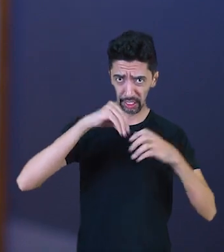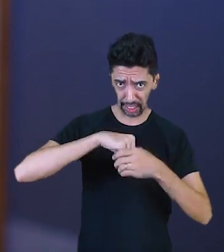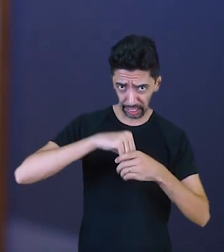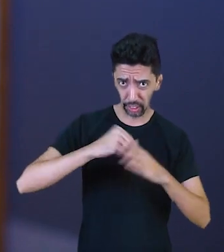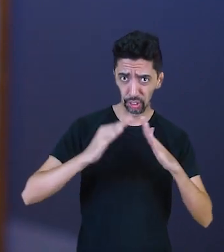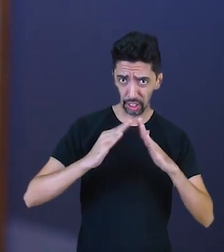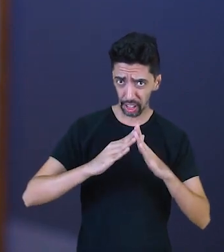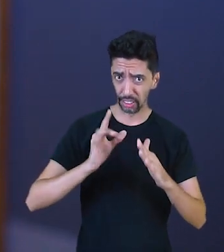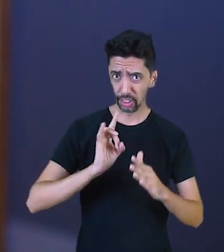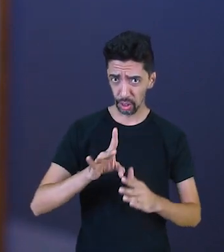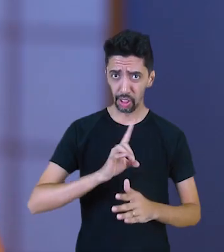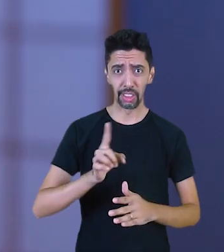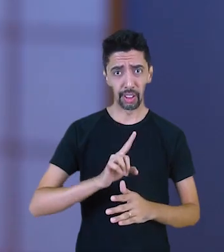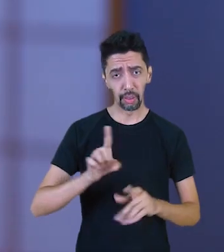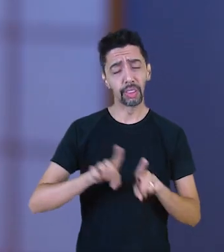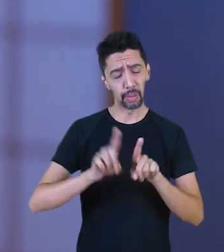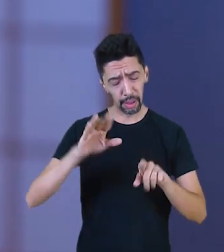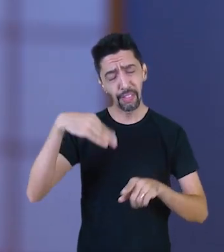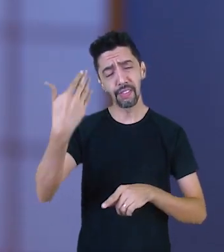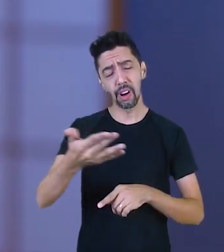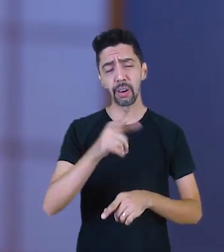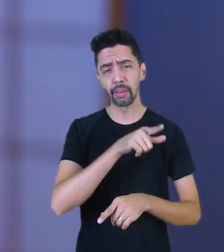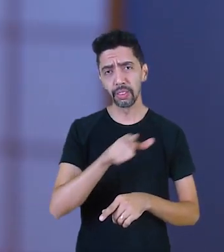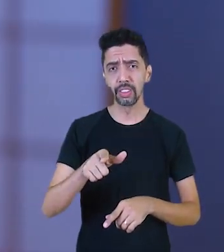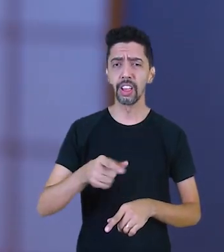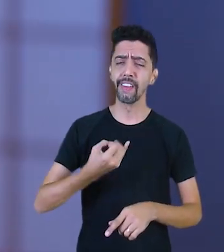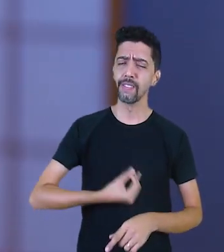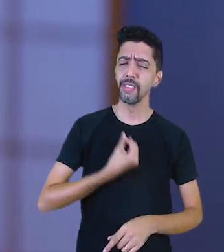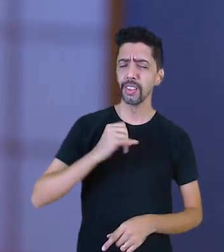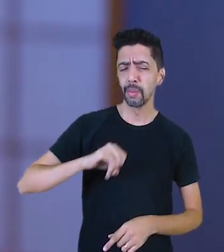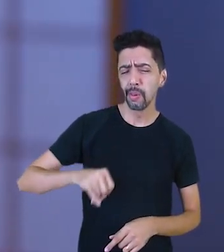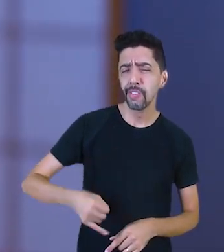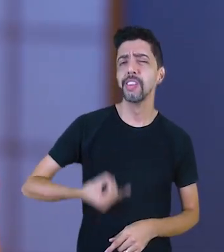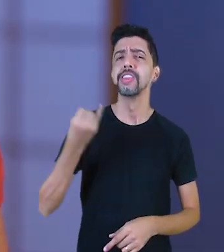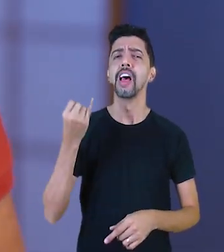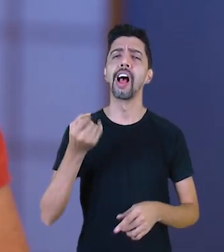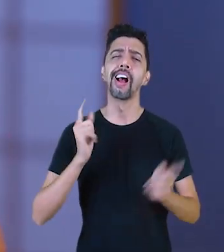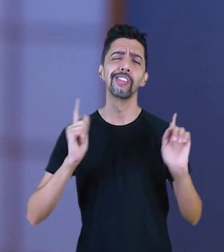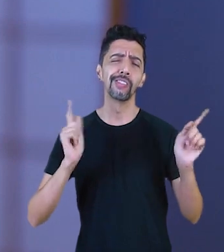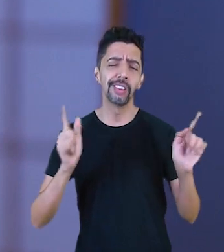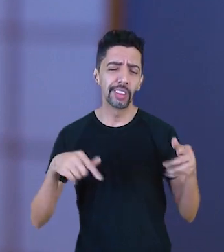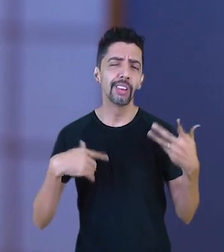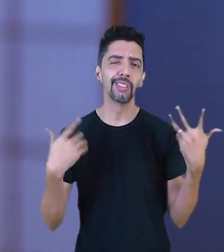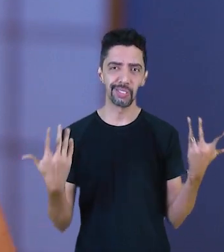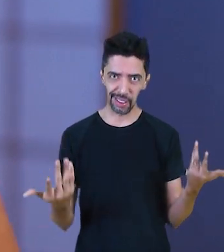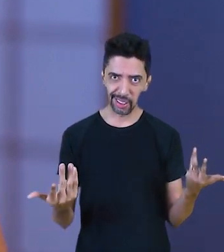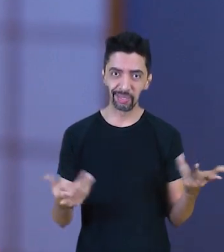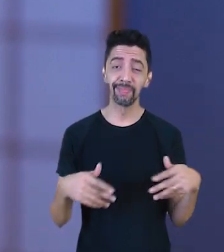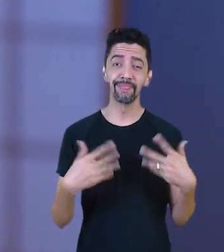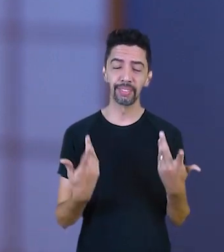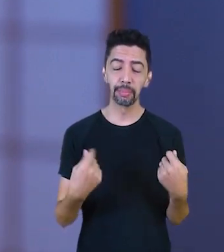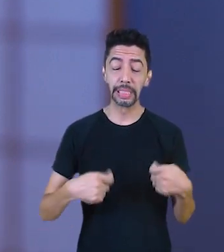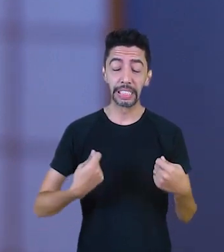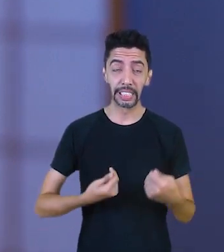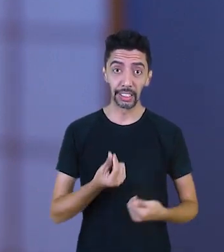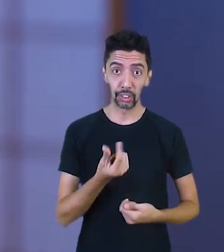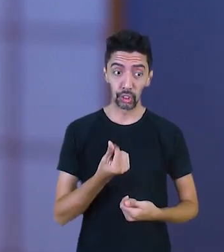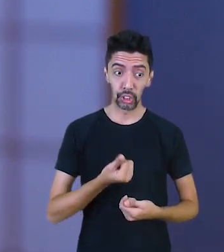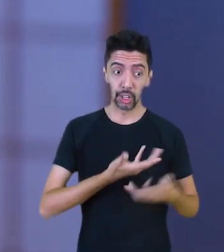possa curtir a vida de uma forma bacana. Então, ter o controle do dinheiro que entra e o dinheiro que sai no dia